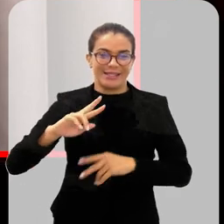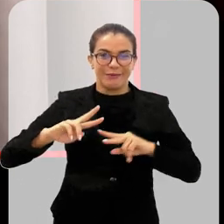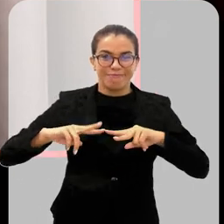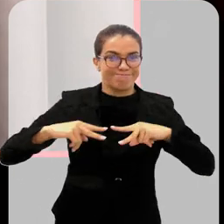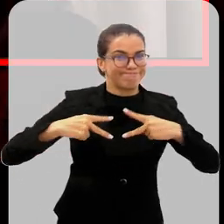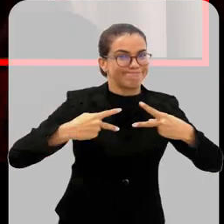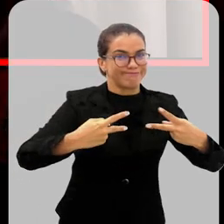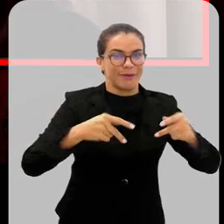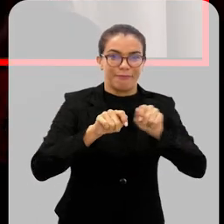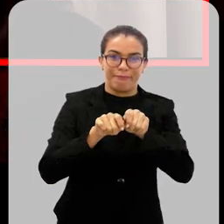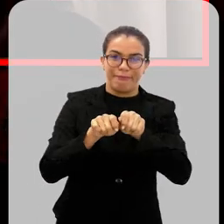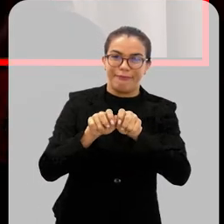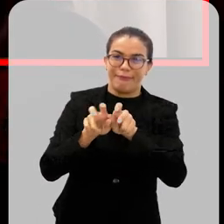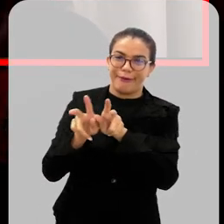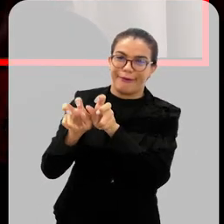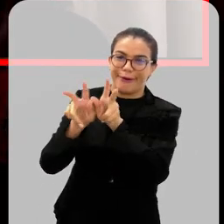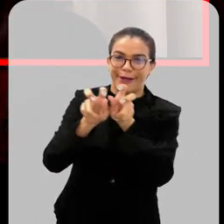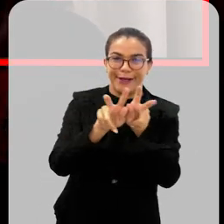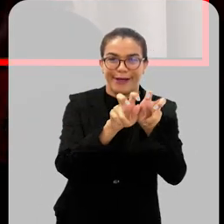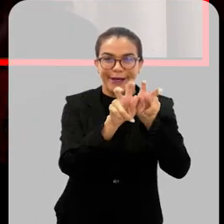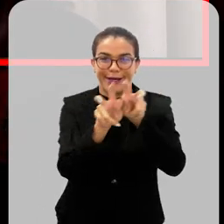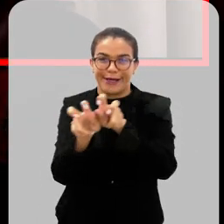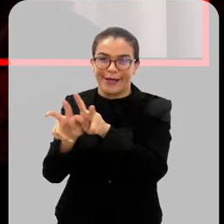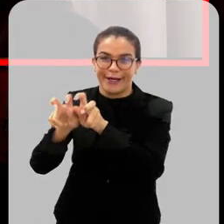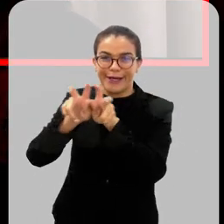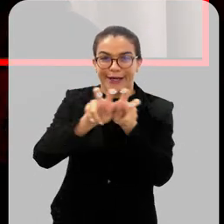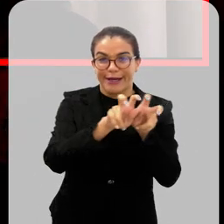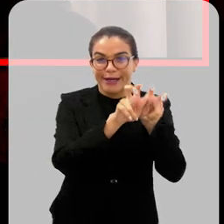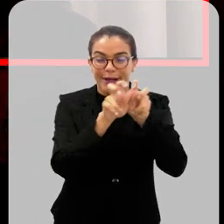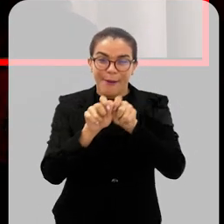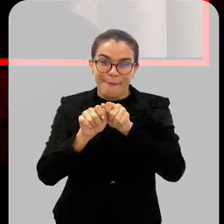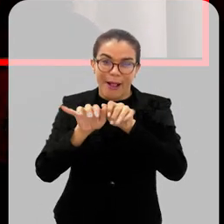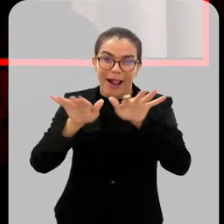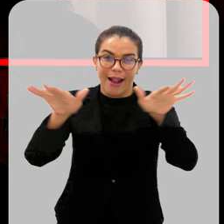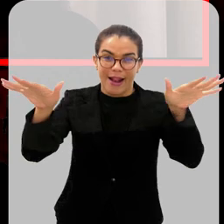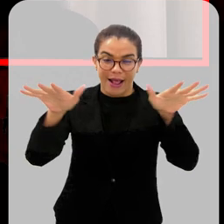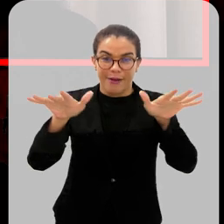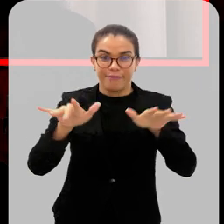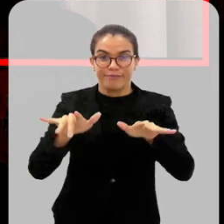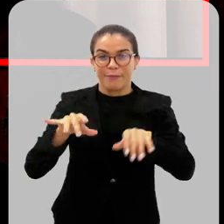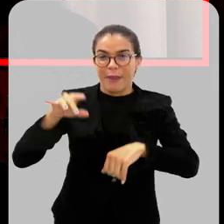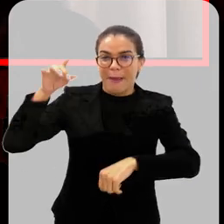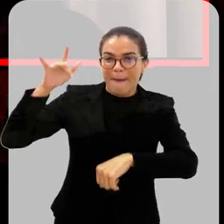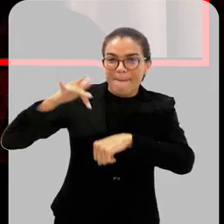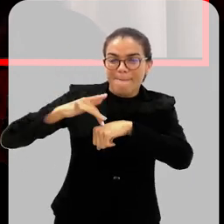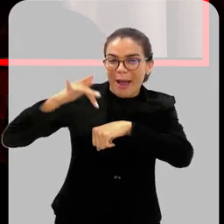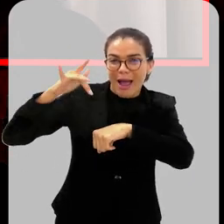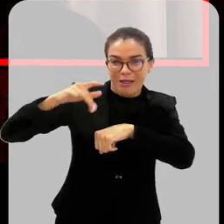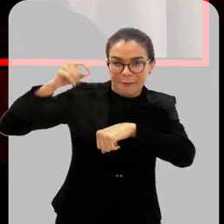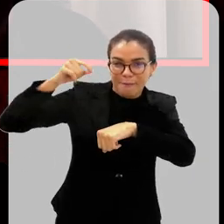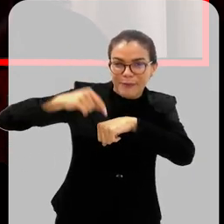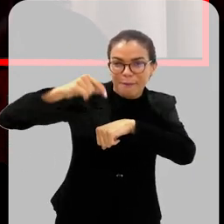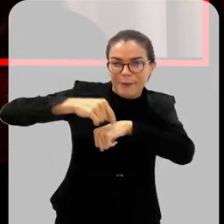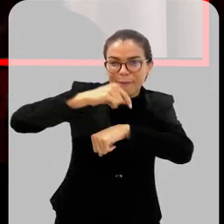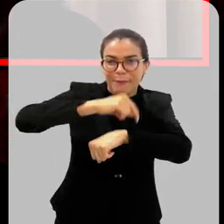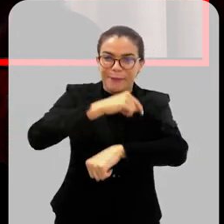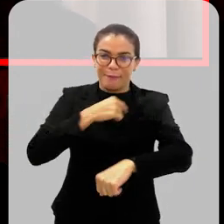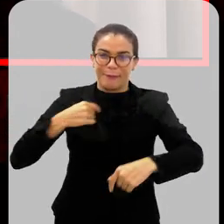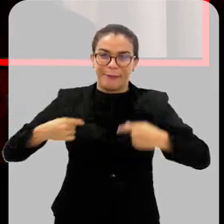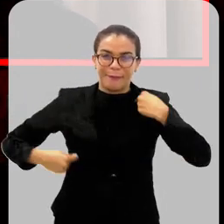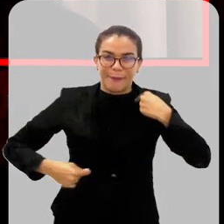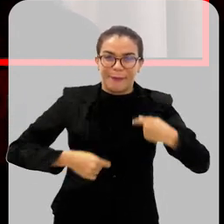É um mosquito que busca, mais vezes, aumenta o número de picadas, quando existem